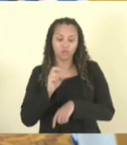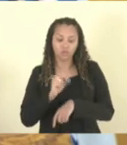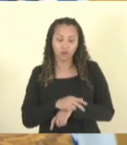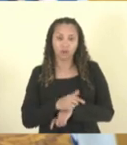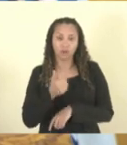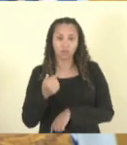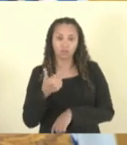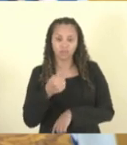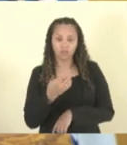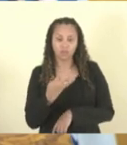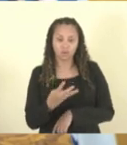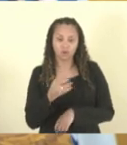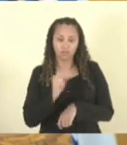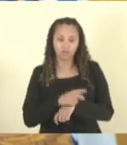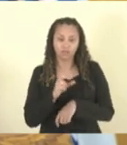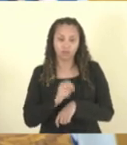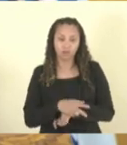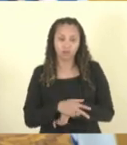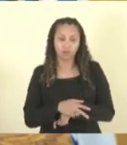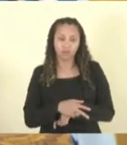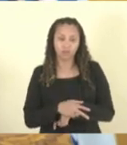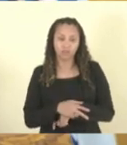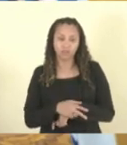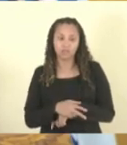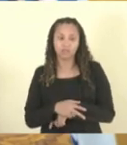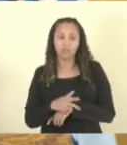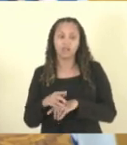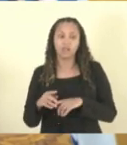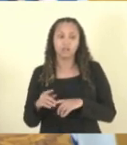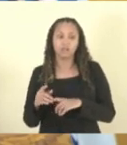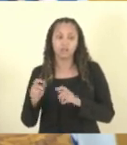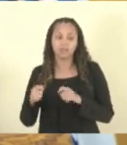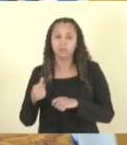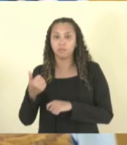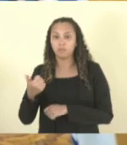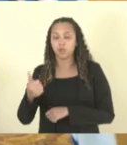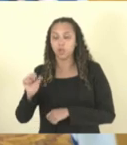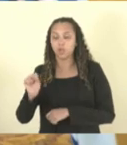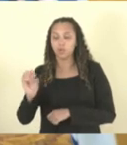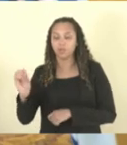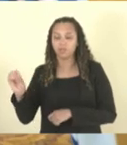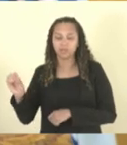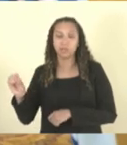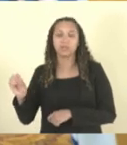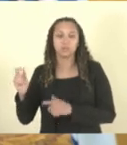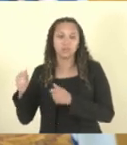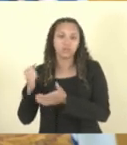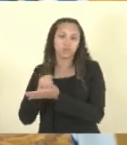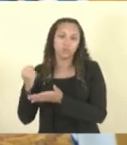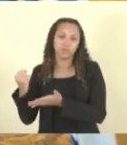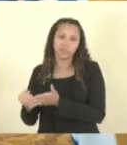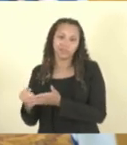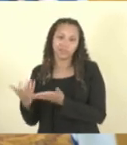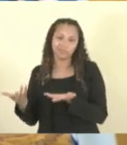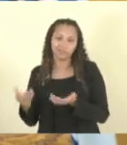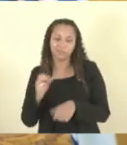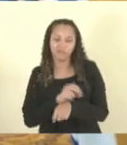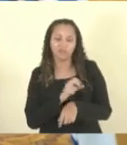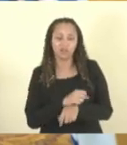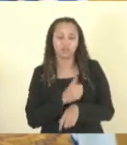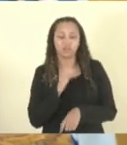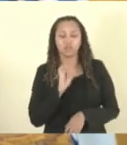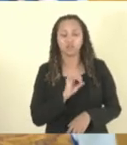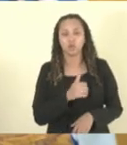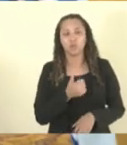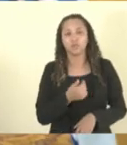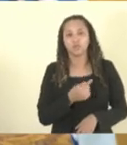174, quando a carência era de 1.800 servidores. Nós aqui na Comissão de Segurança, os deputados auxiliando e cobrando, o governador